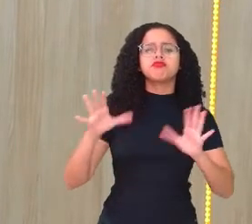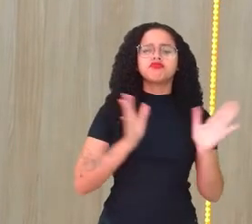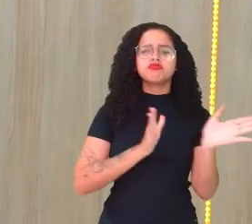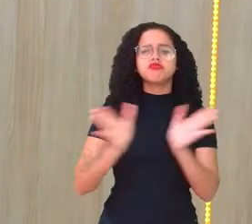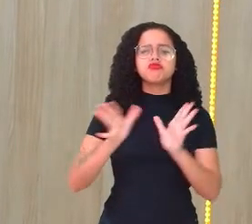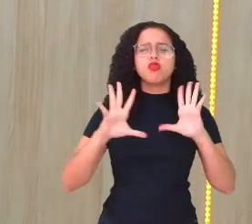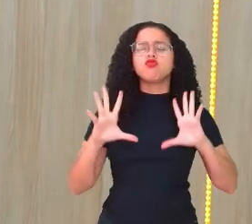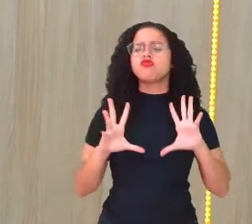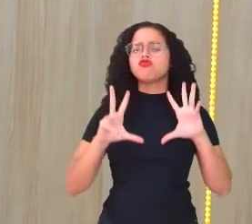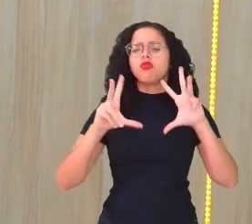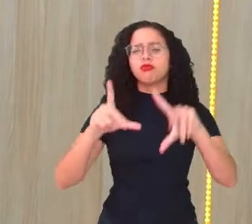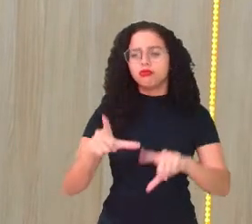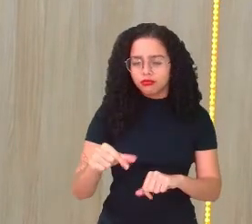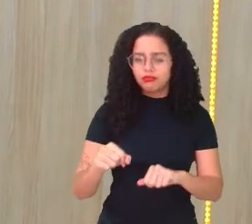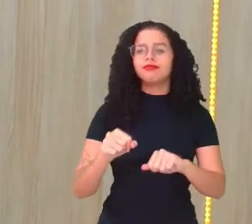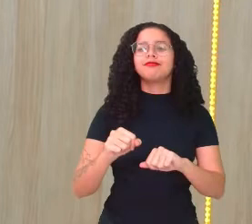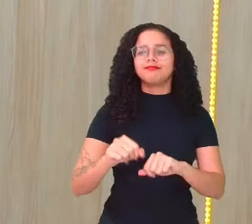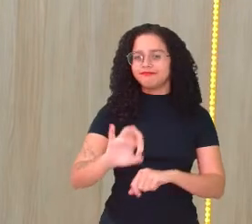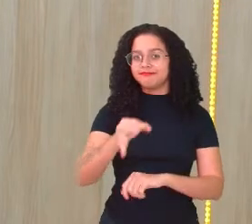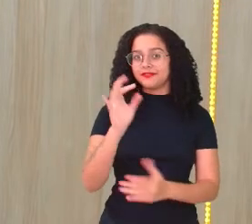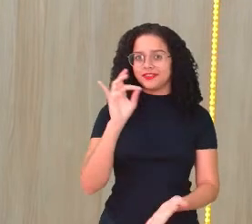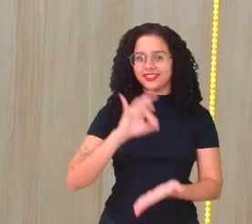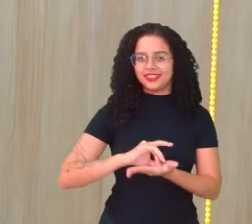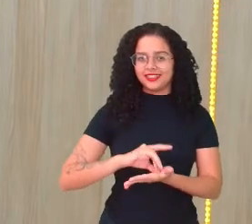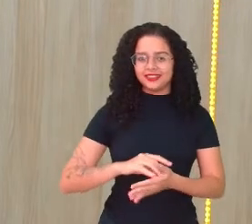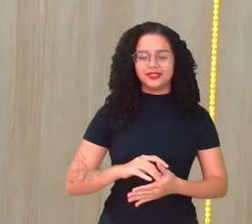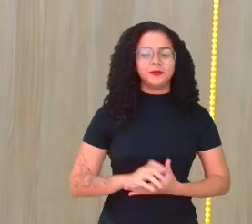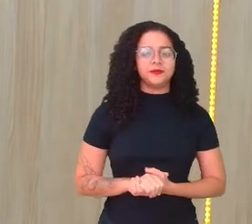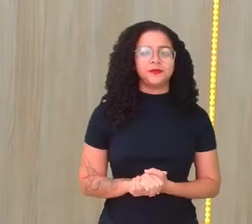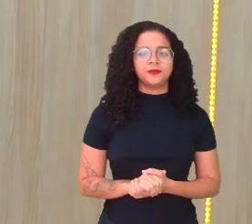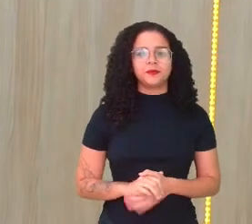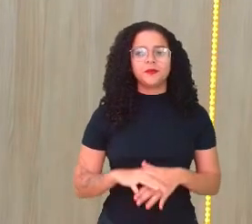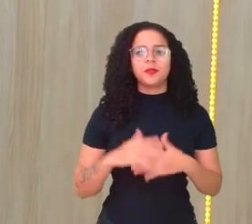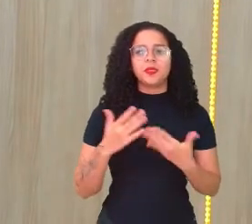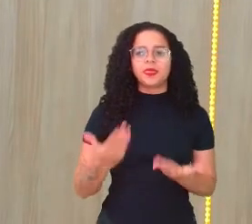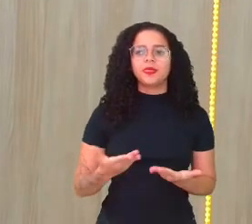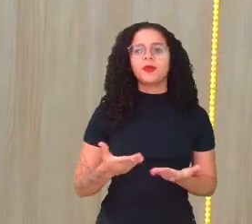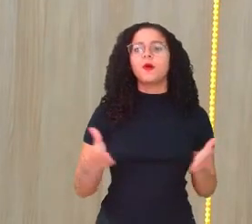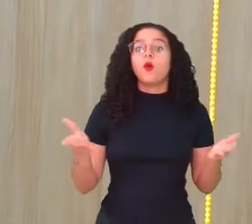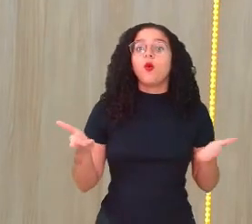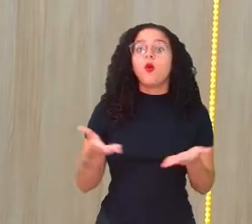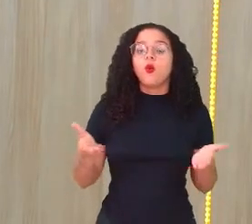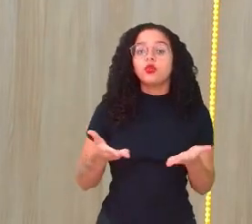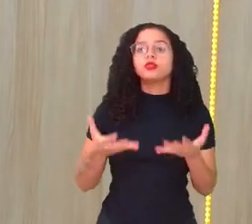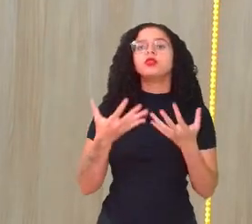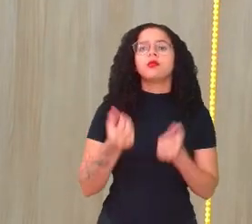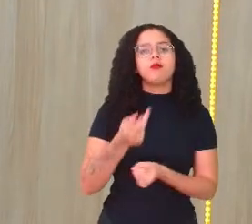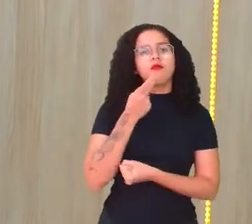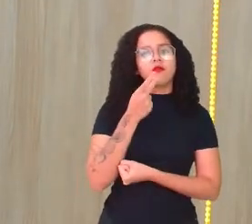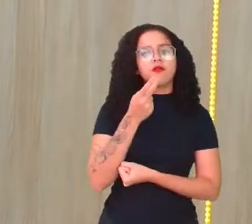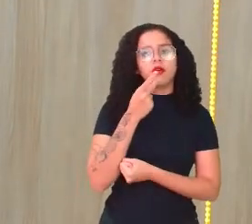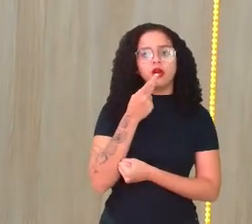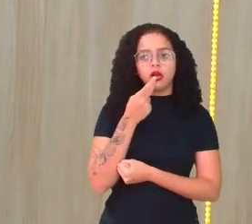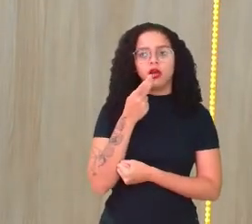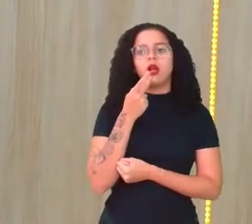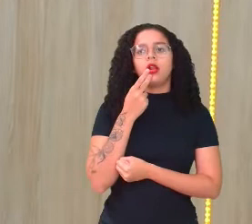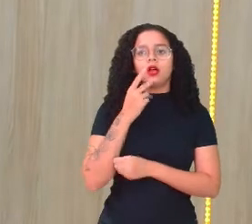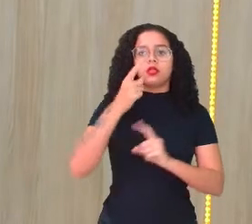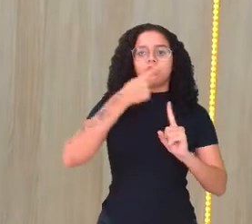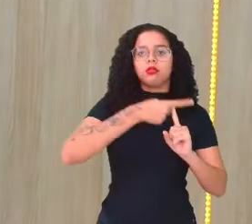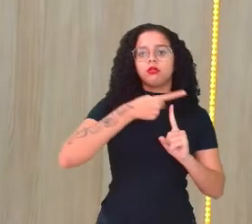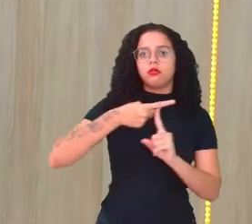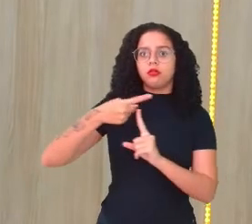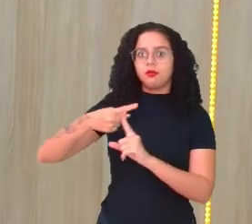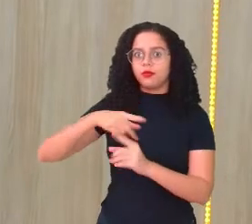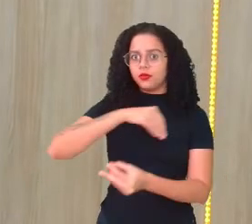mundo aí que está do outro lado da tela, não é verdade? É sim. Então, hoje, pessoal, nós vamos falar de tipos